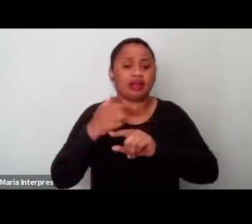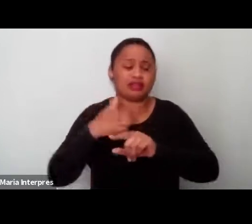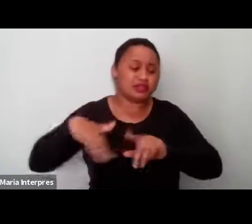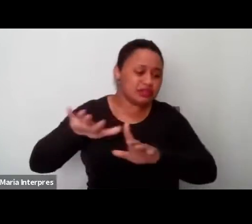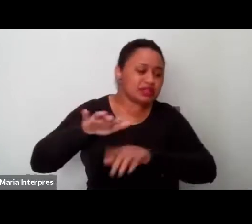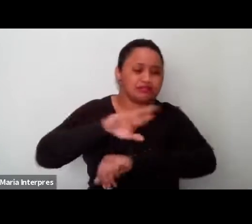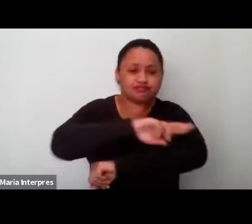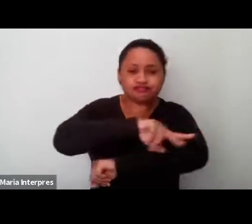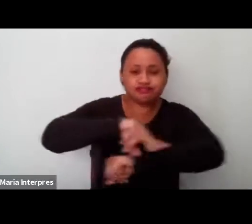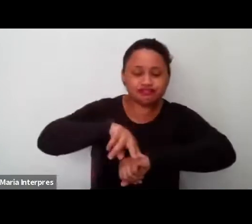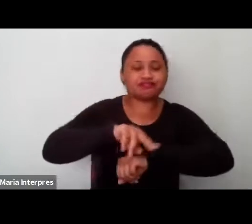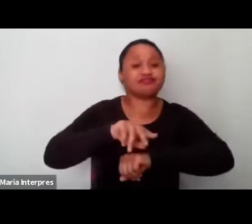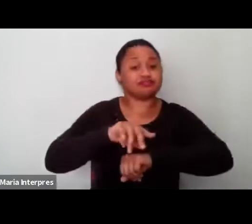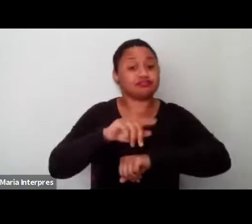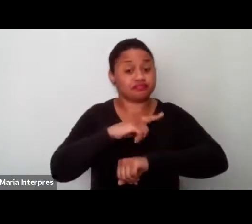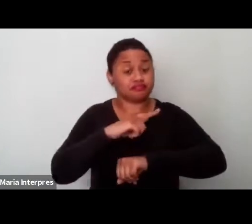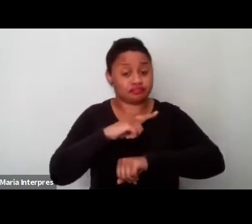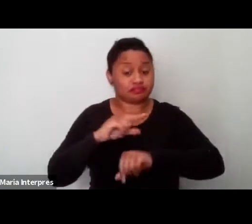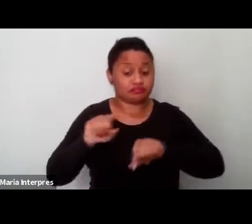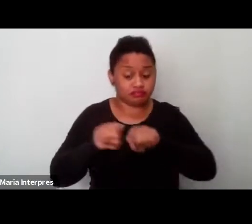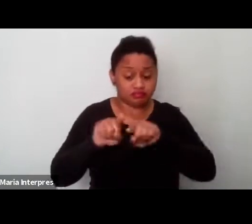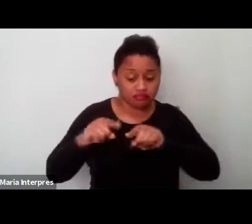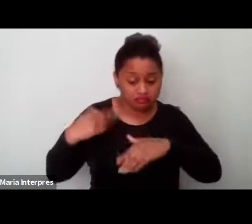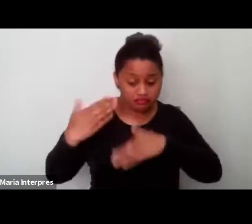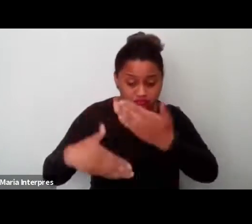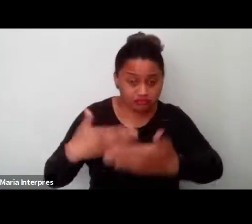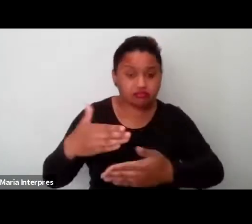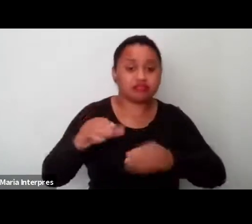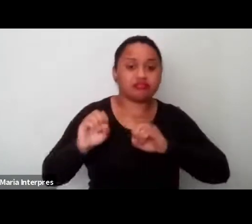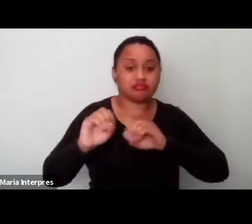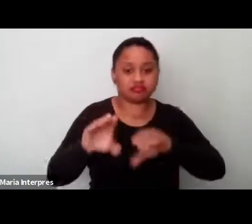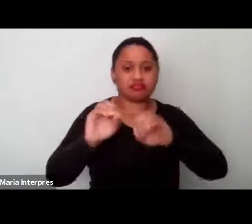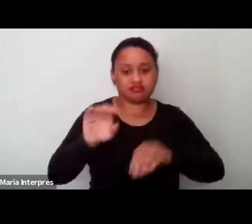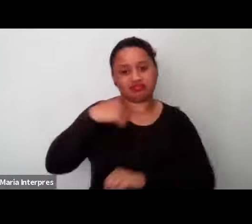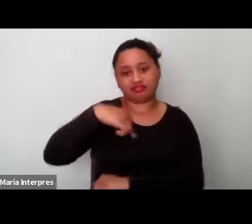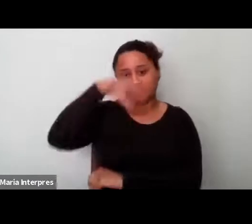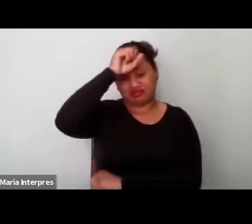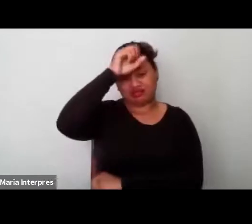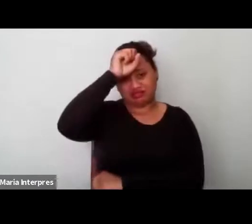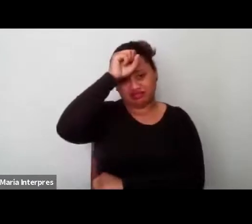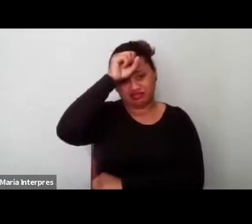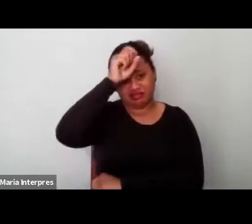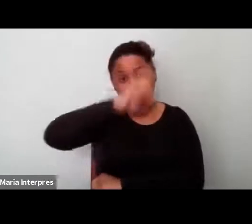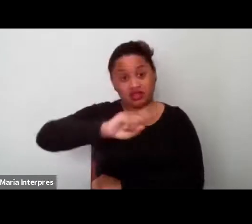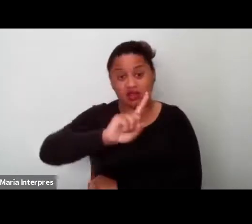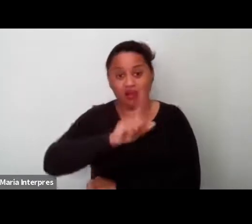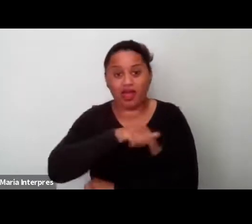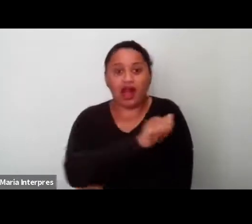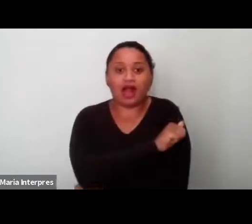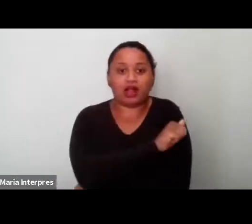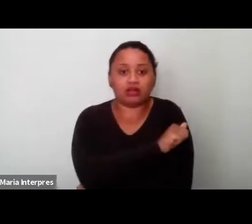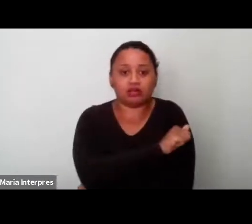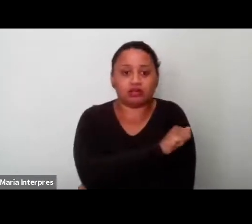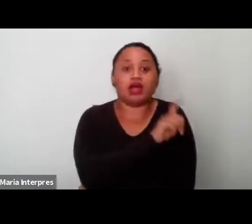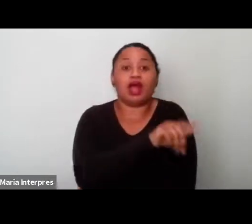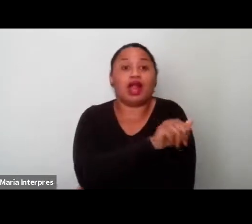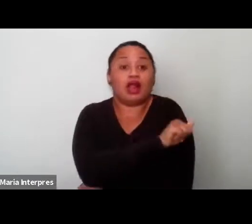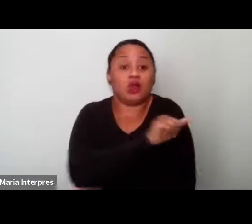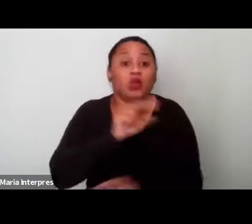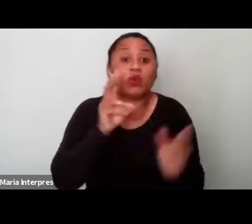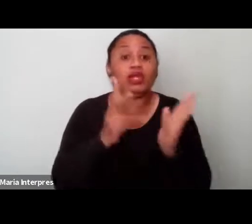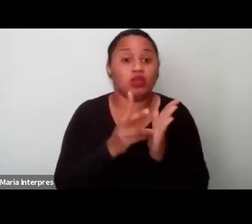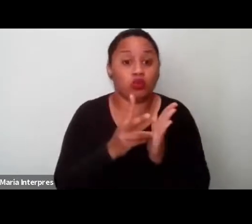nesses processos de ensino-aprendizado, né, eles não eram alunos, eles eram alunos índios e